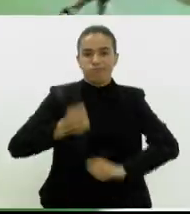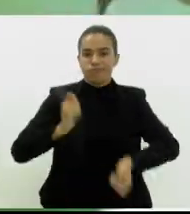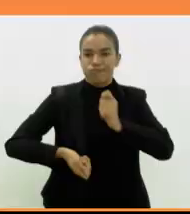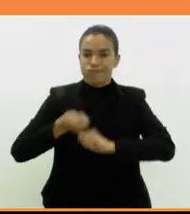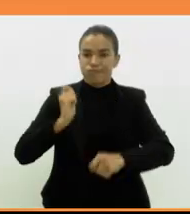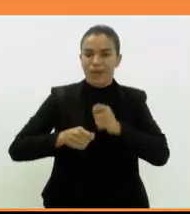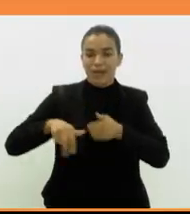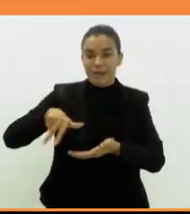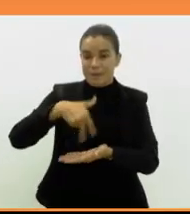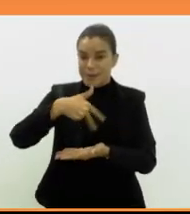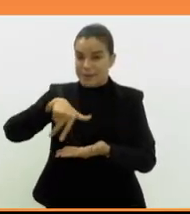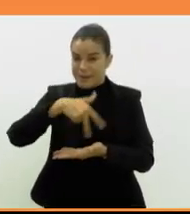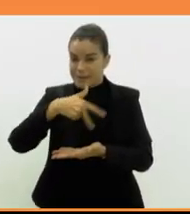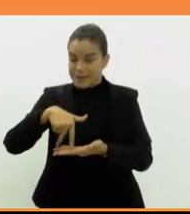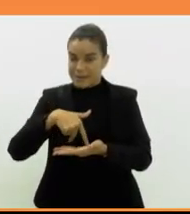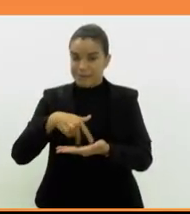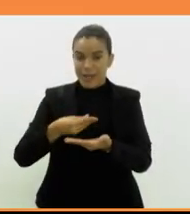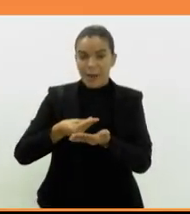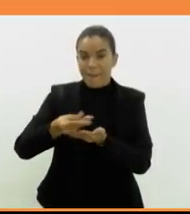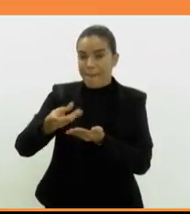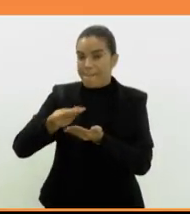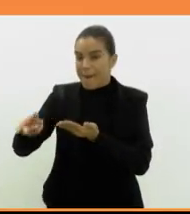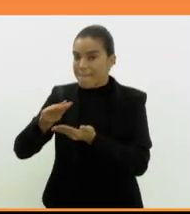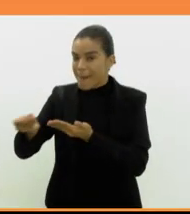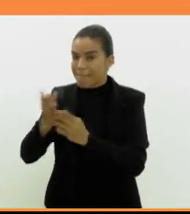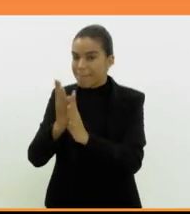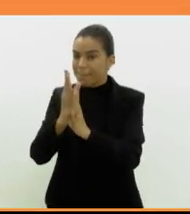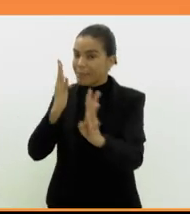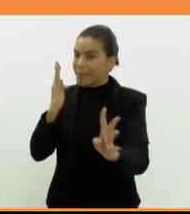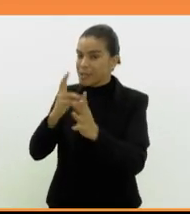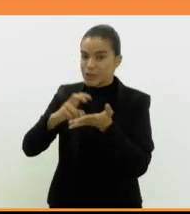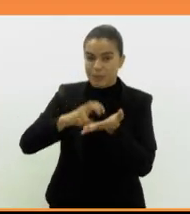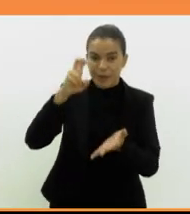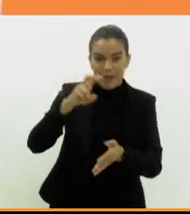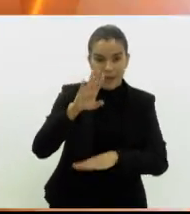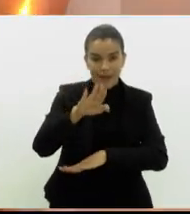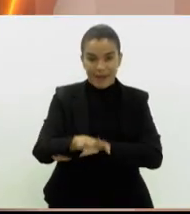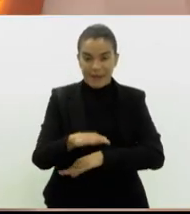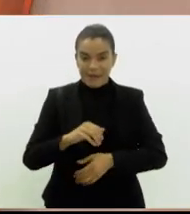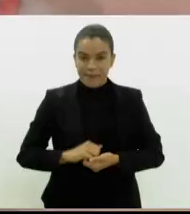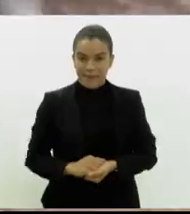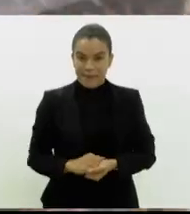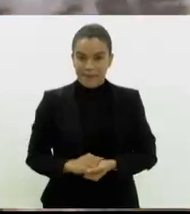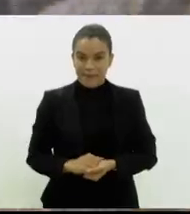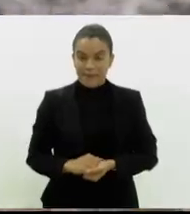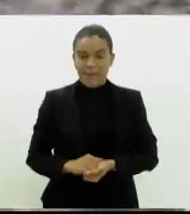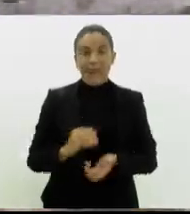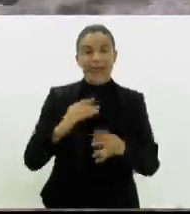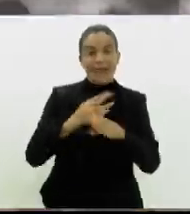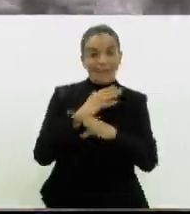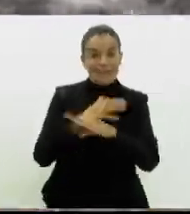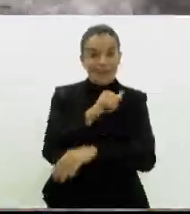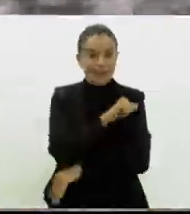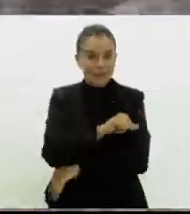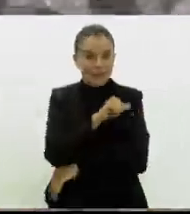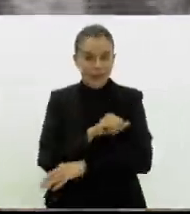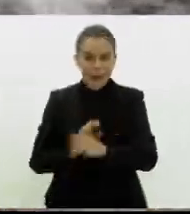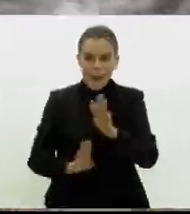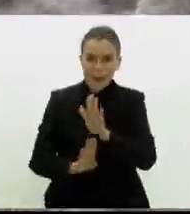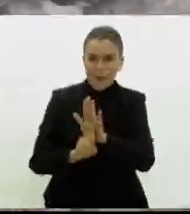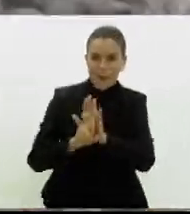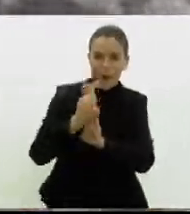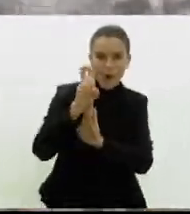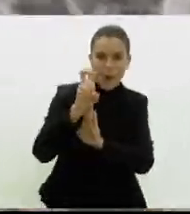zumba. As senhas são distribuídas no local pela manhã e à tarde. A cidade do Rio de Janeiro subiu 5